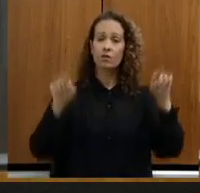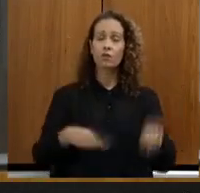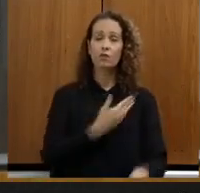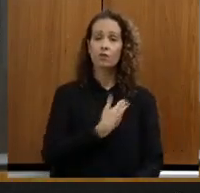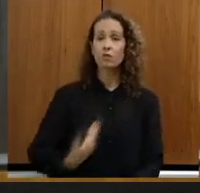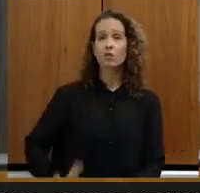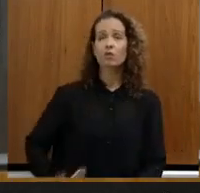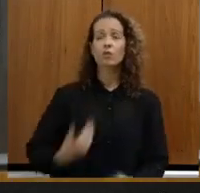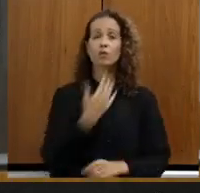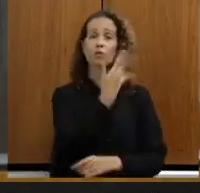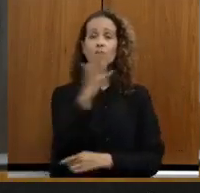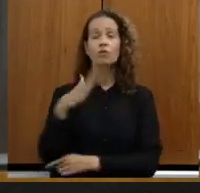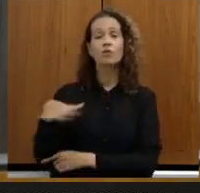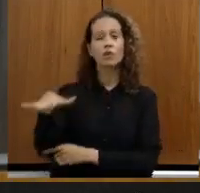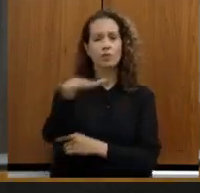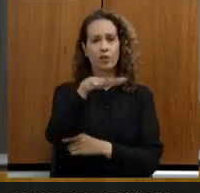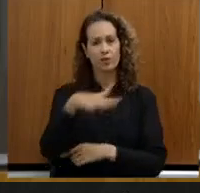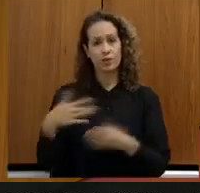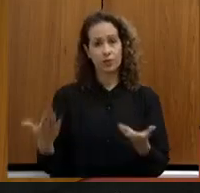ambiente?